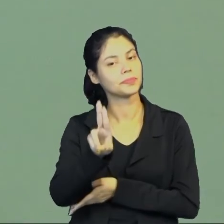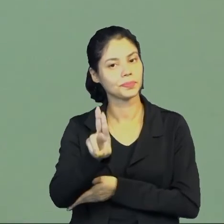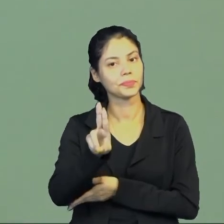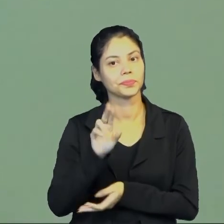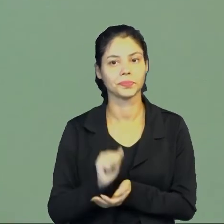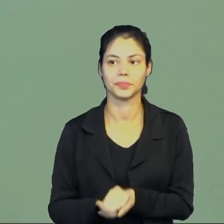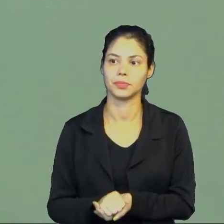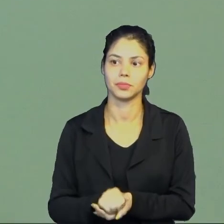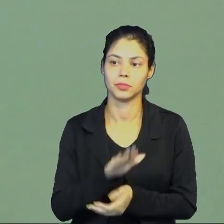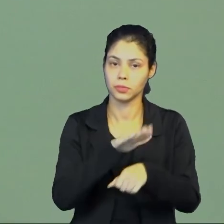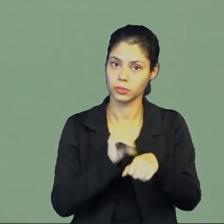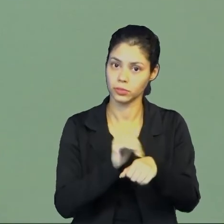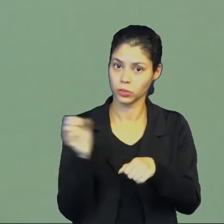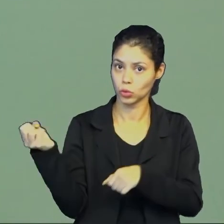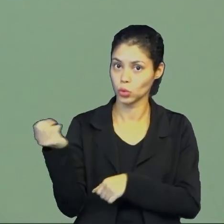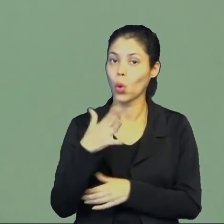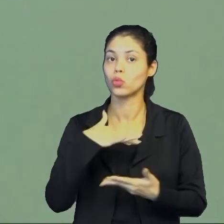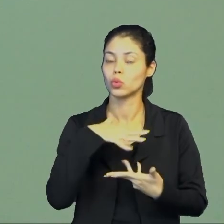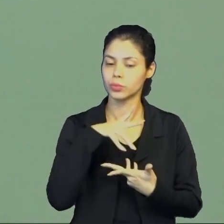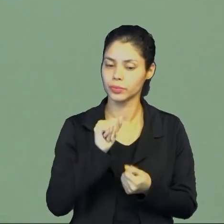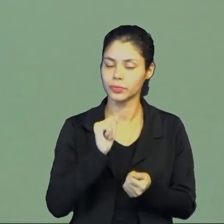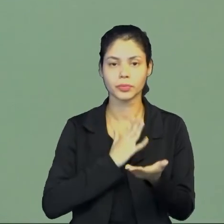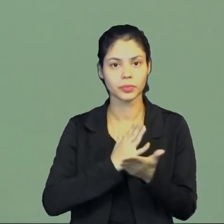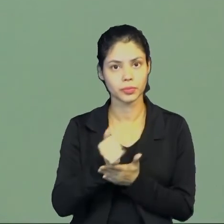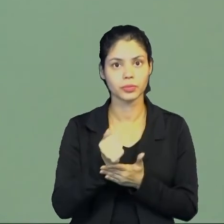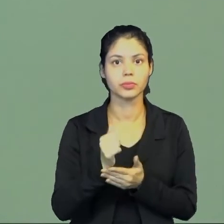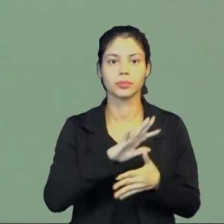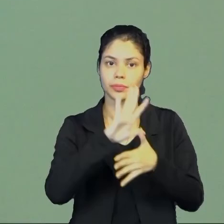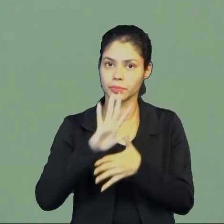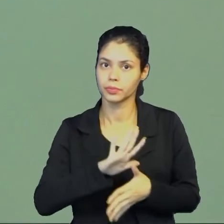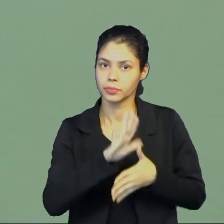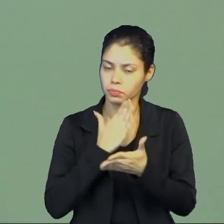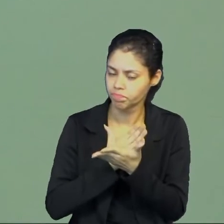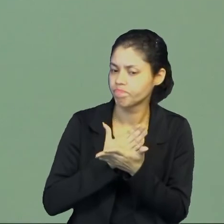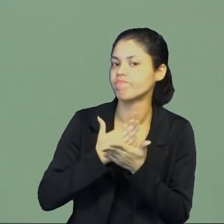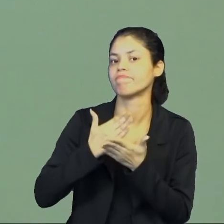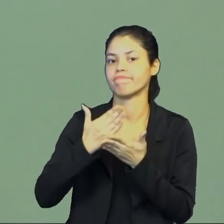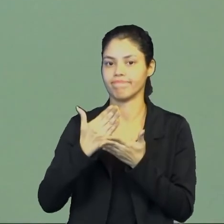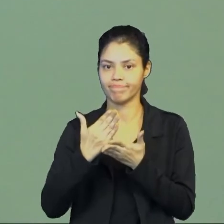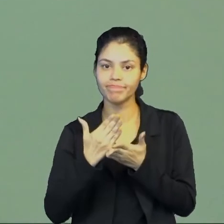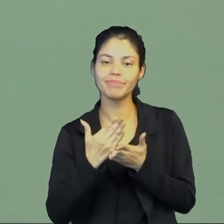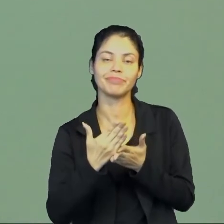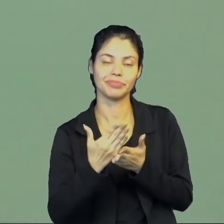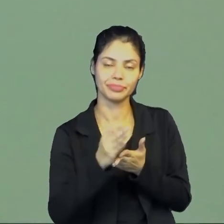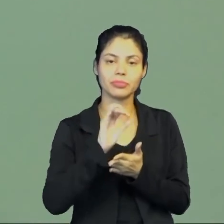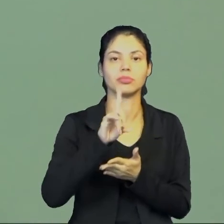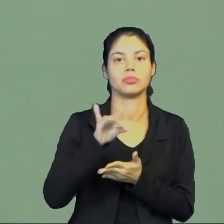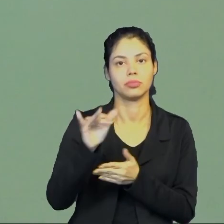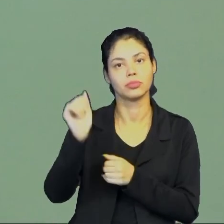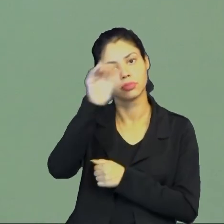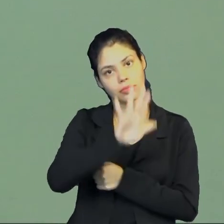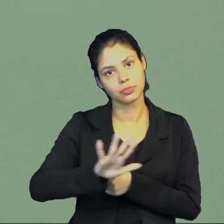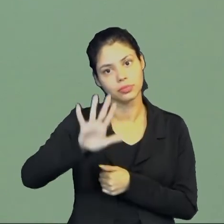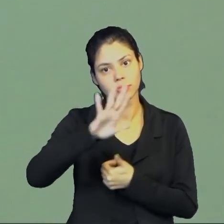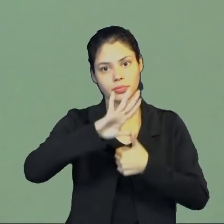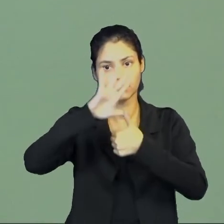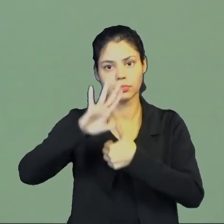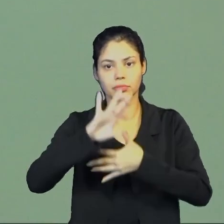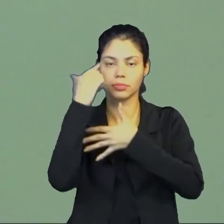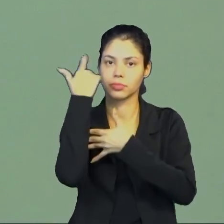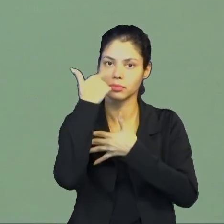do chamado Novo Mundo, né, a conquista das Américas, né, o início da colonização americana, né,